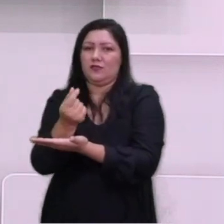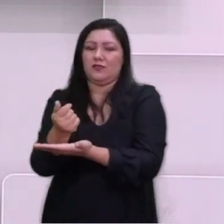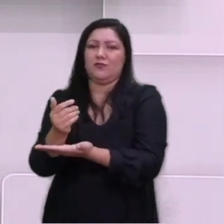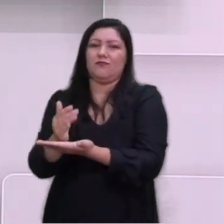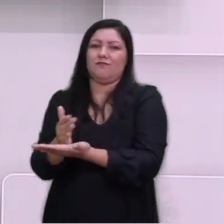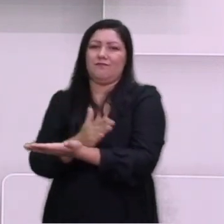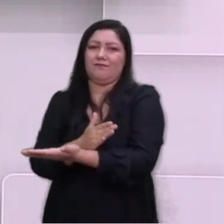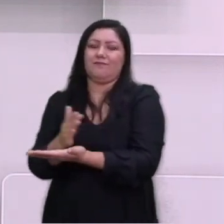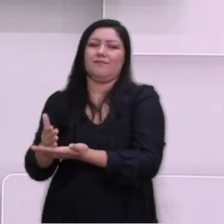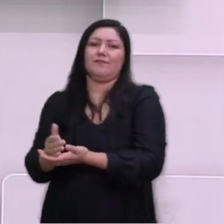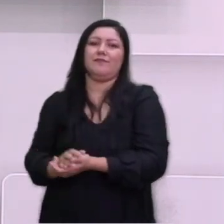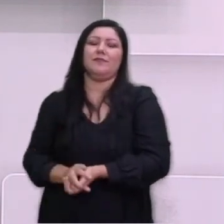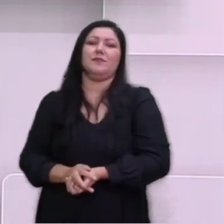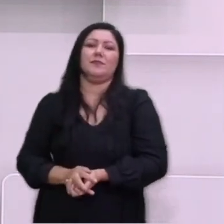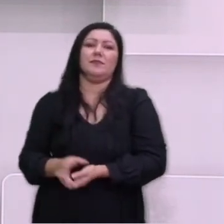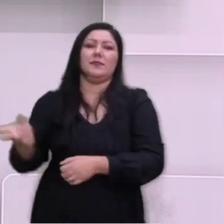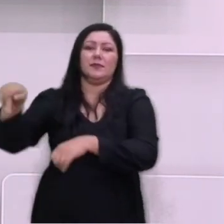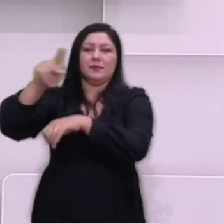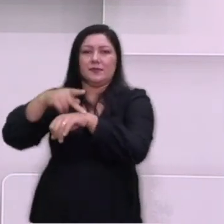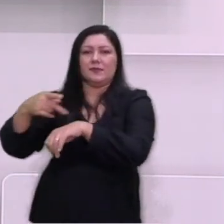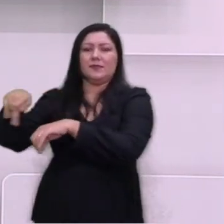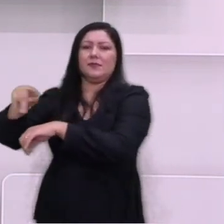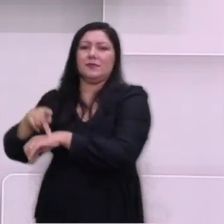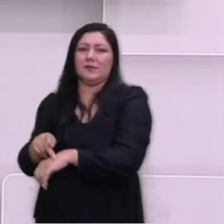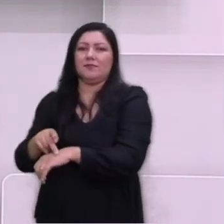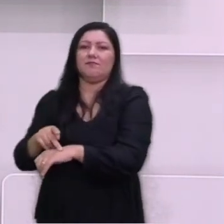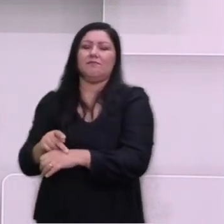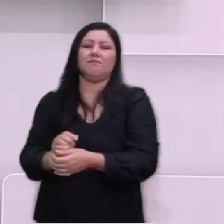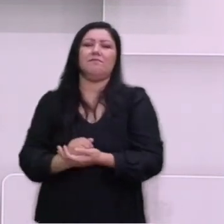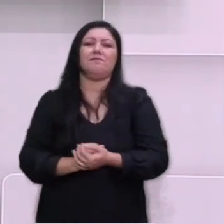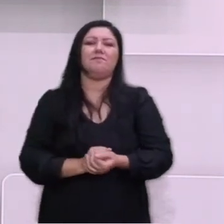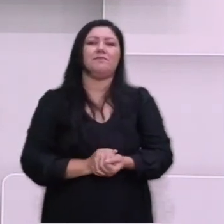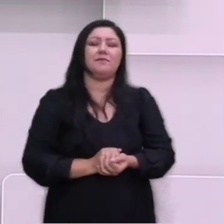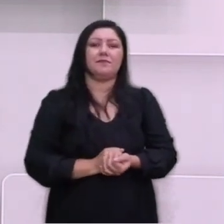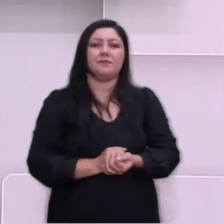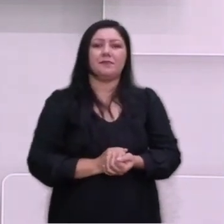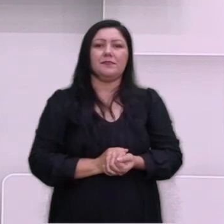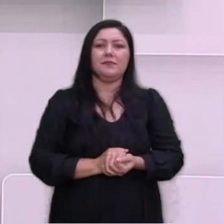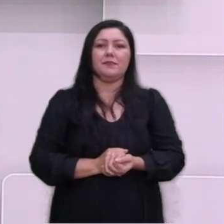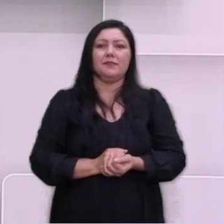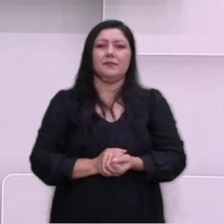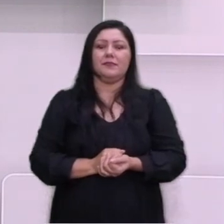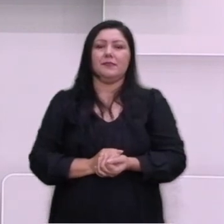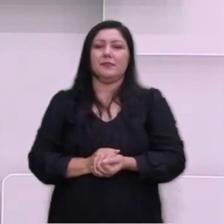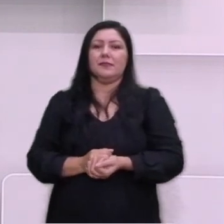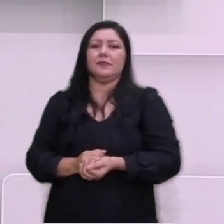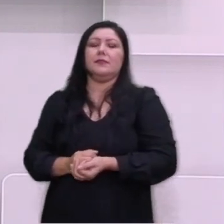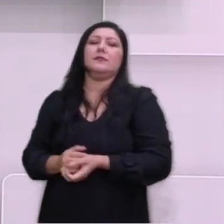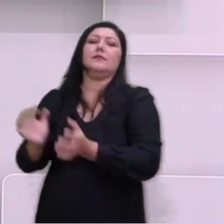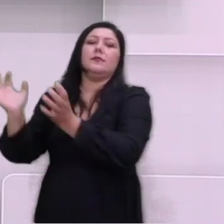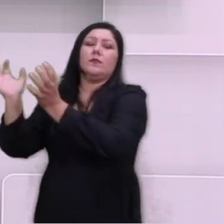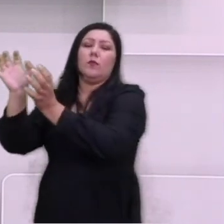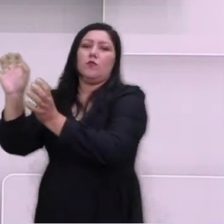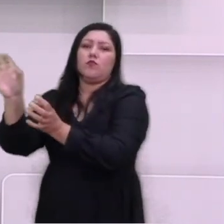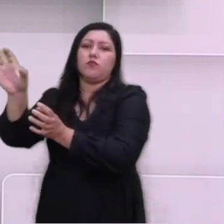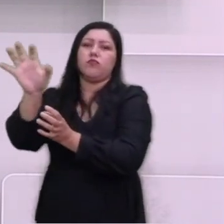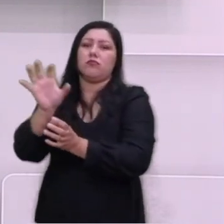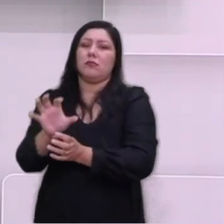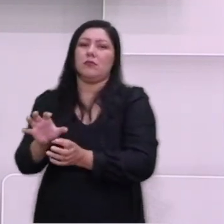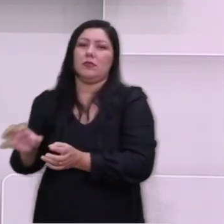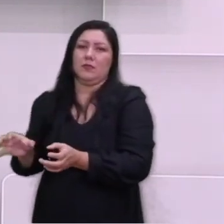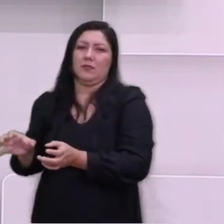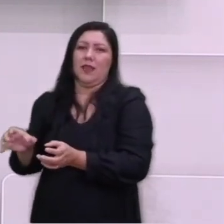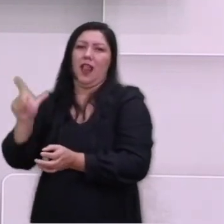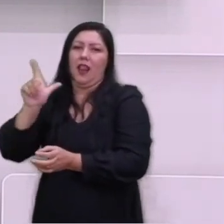acordo com os países que libertaram e ocuparam as nações. Os países do leste europeu, como a Polônia,